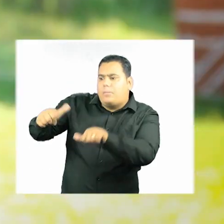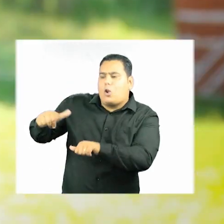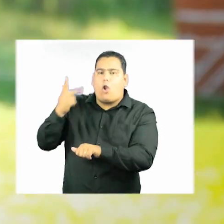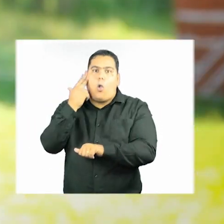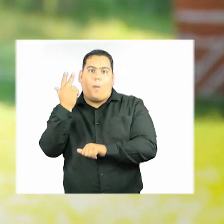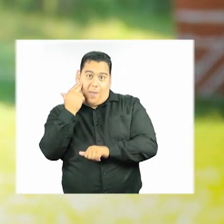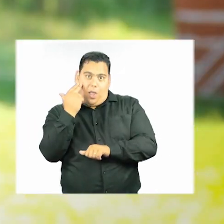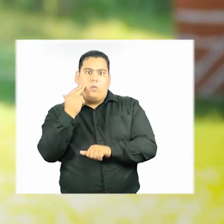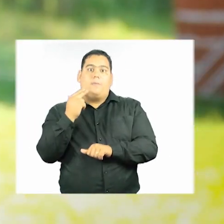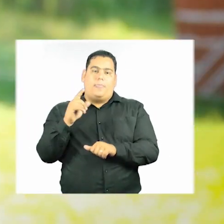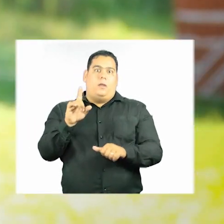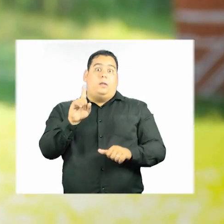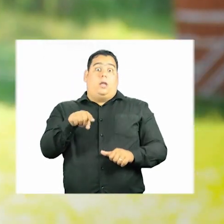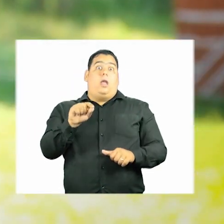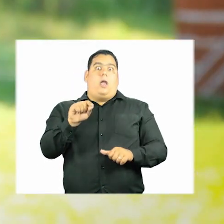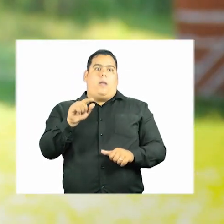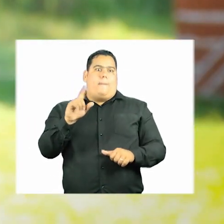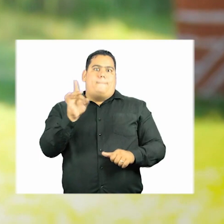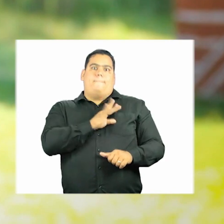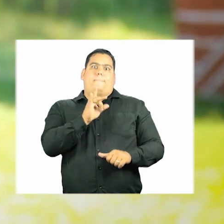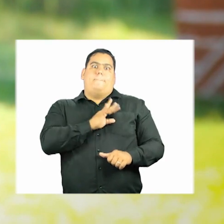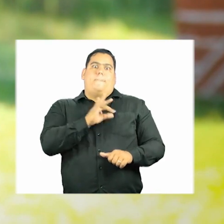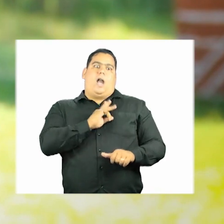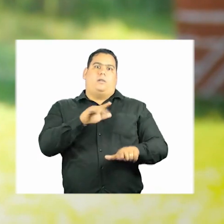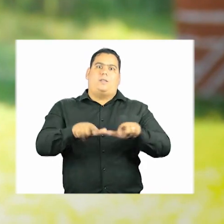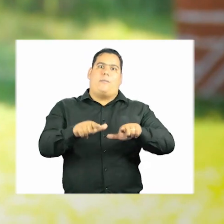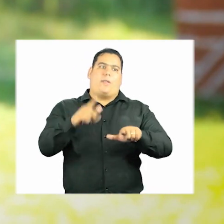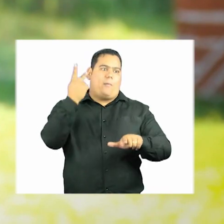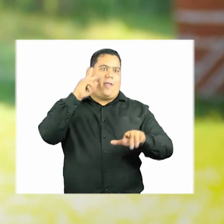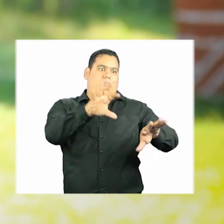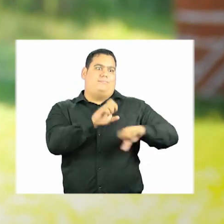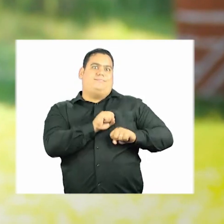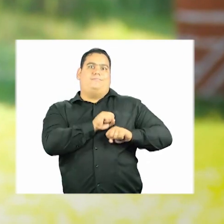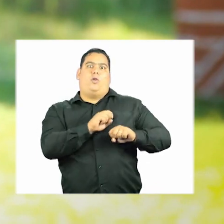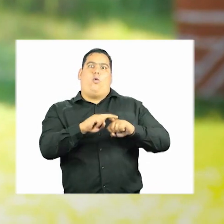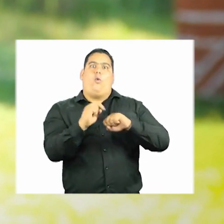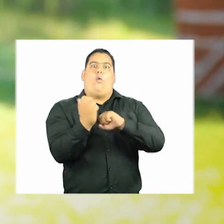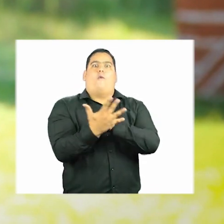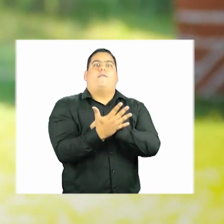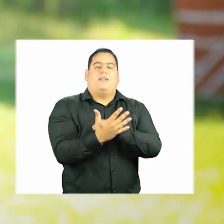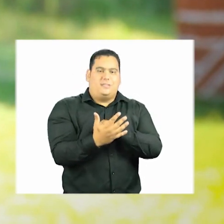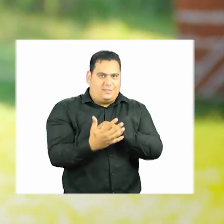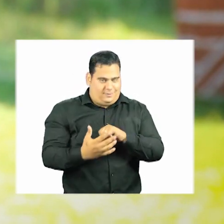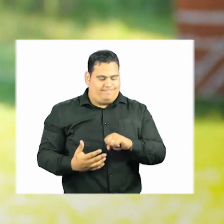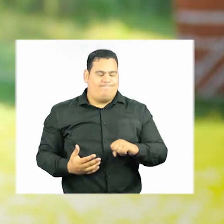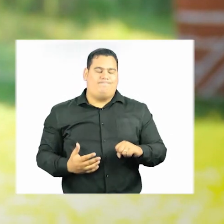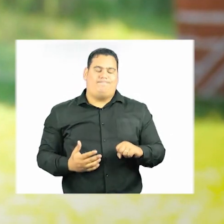E o que me marcou lá foi o medo do trabalhador de pegar Covid. Gente,